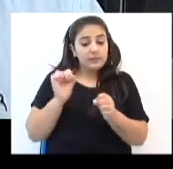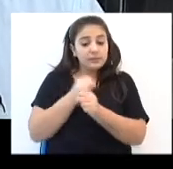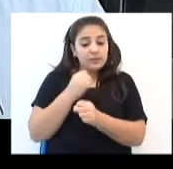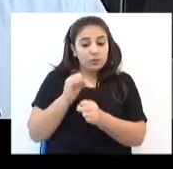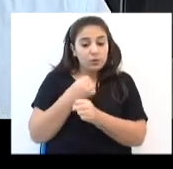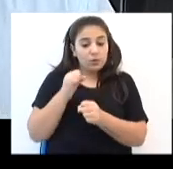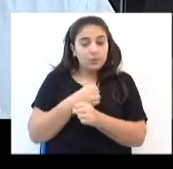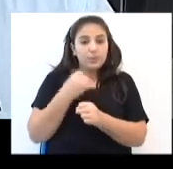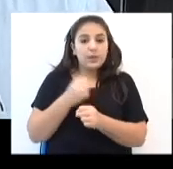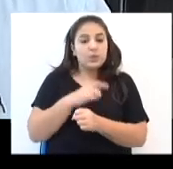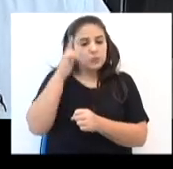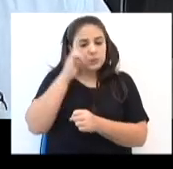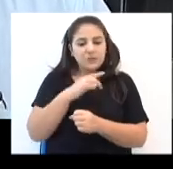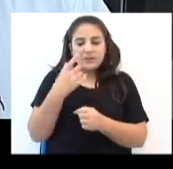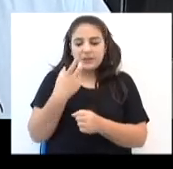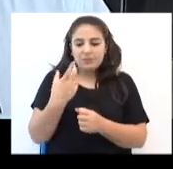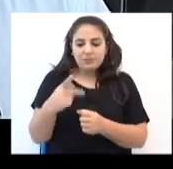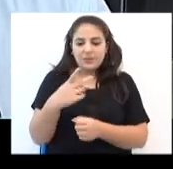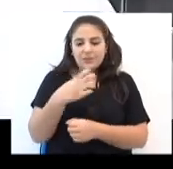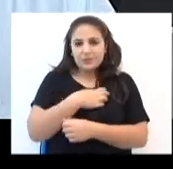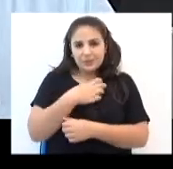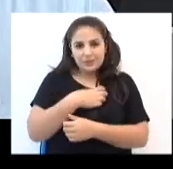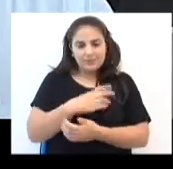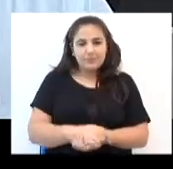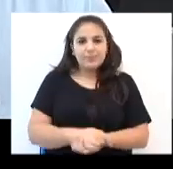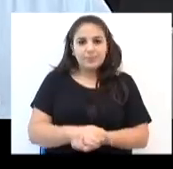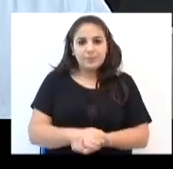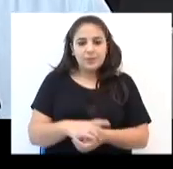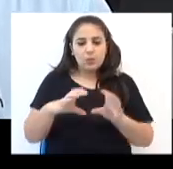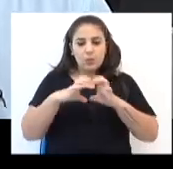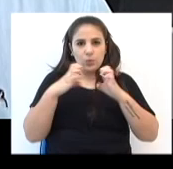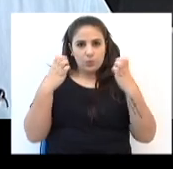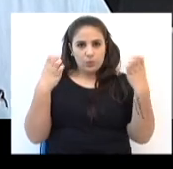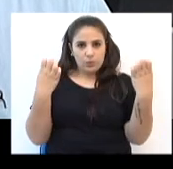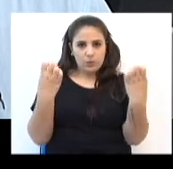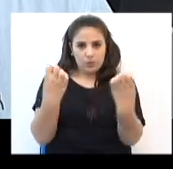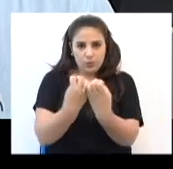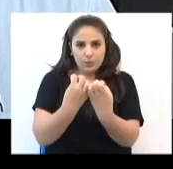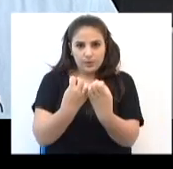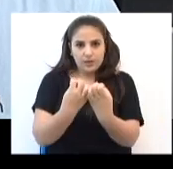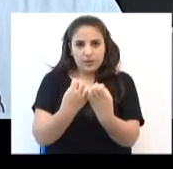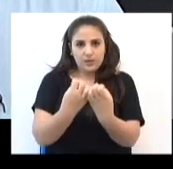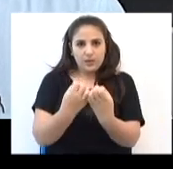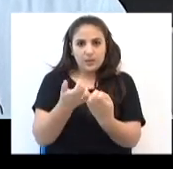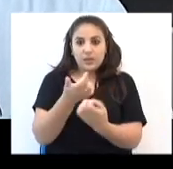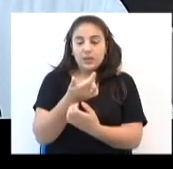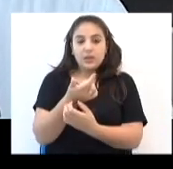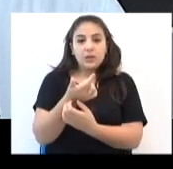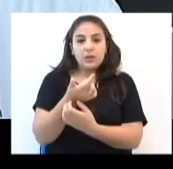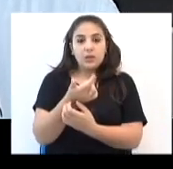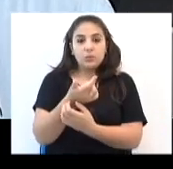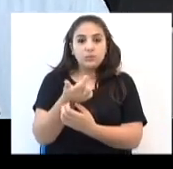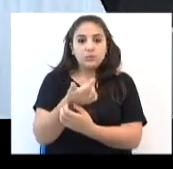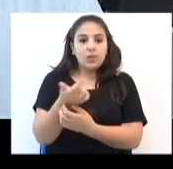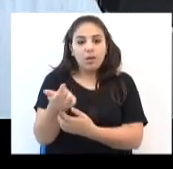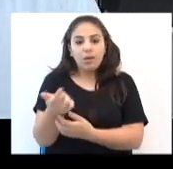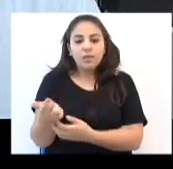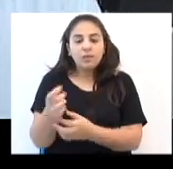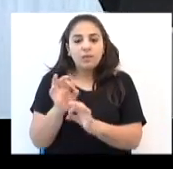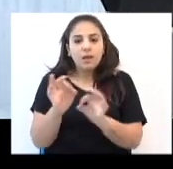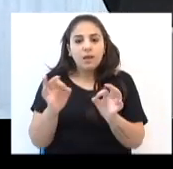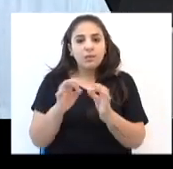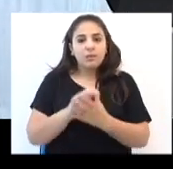para que essa obra esteja da forma que está. Um clube que nem cinzas existiam.